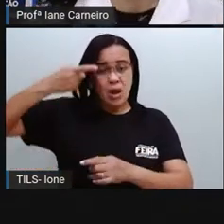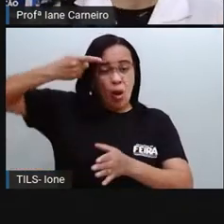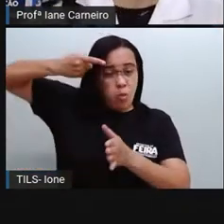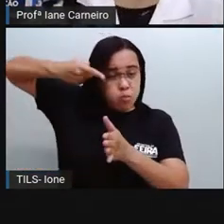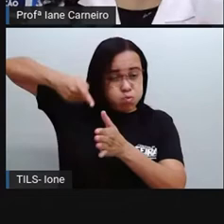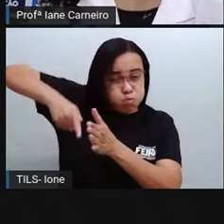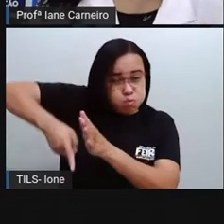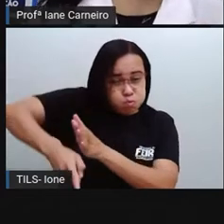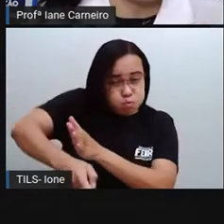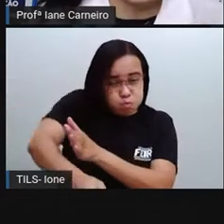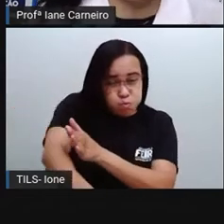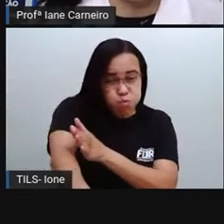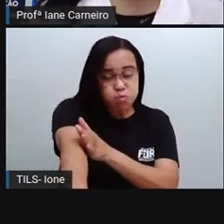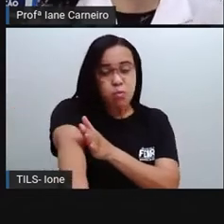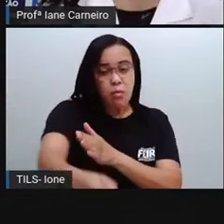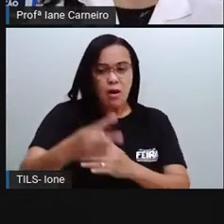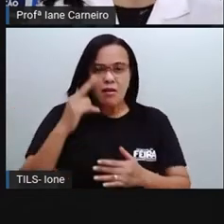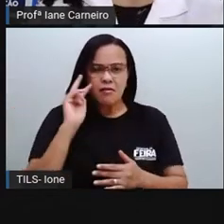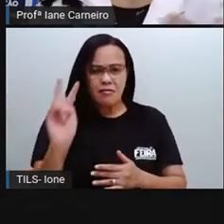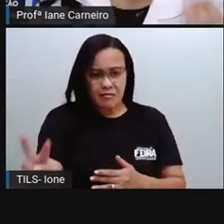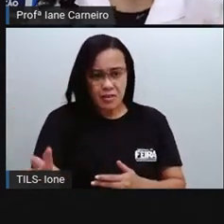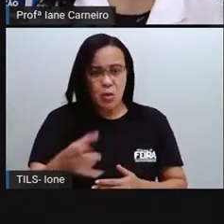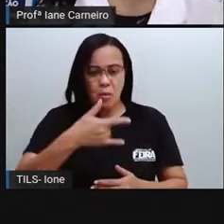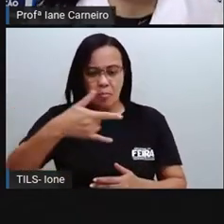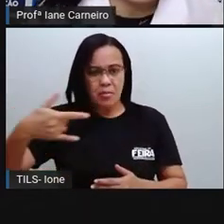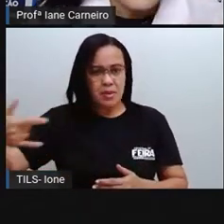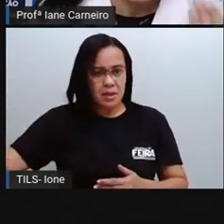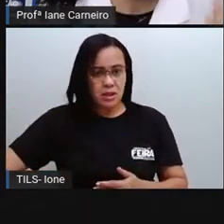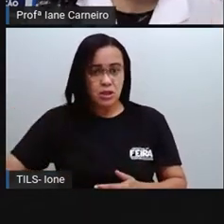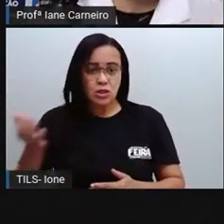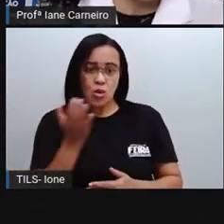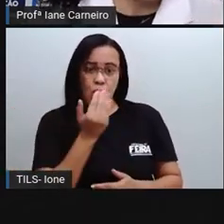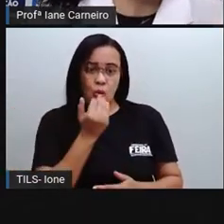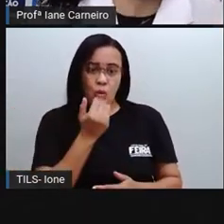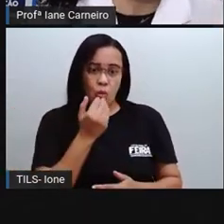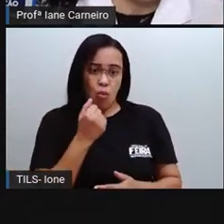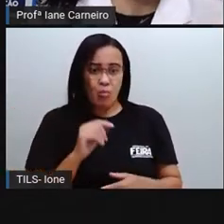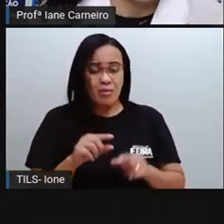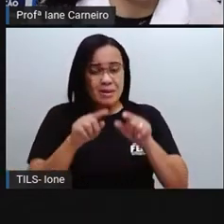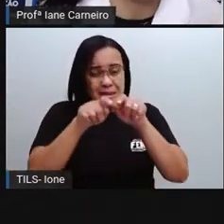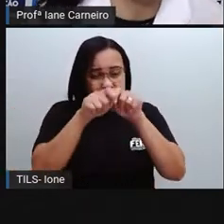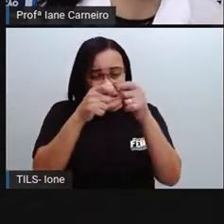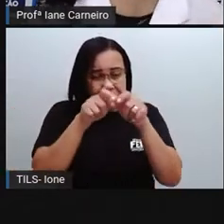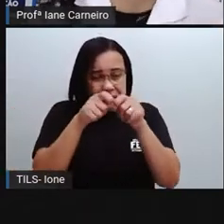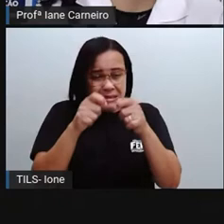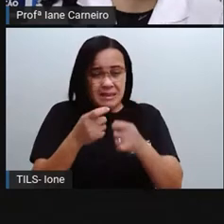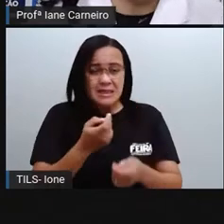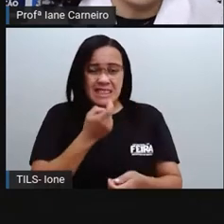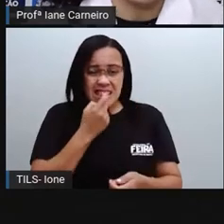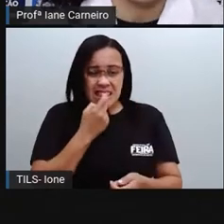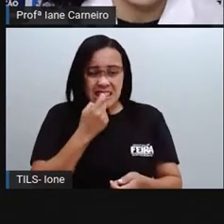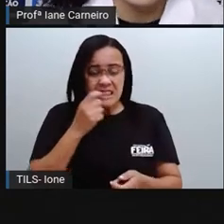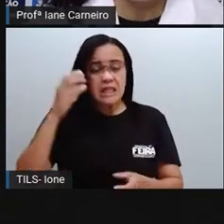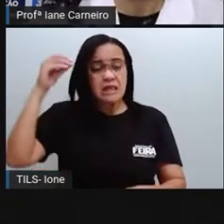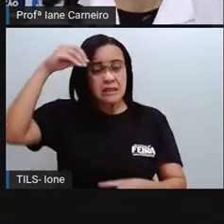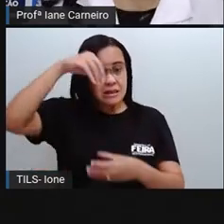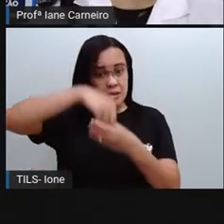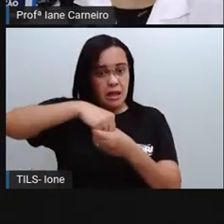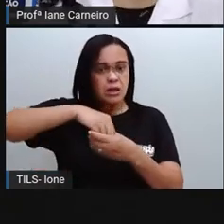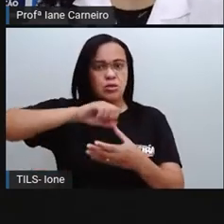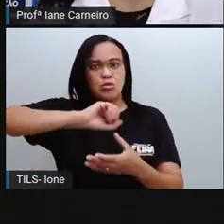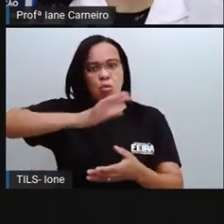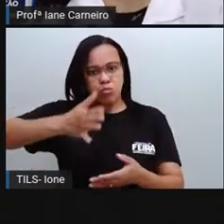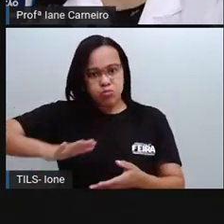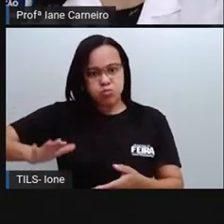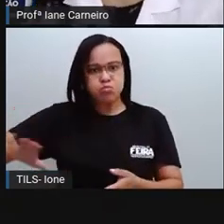mar, até que os animais marinhos se alimentam daquele plástico que caiu dentro do mar. Então,